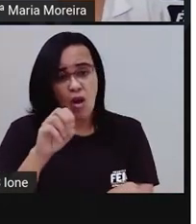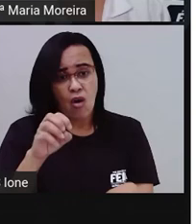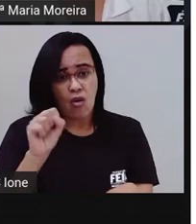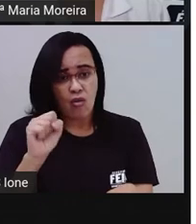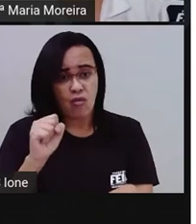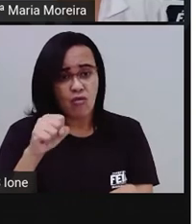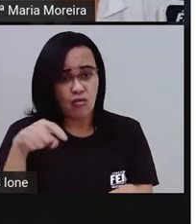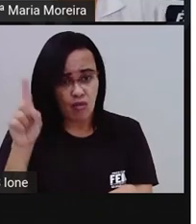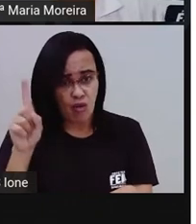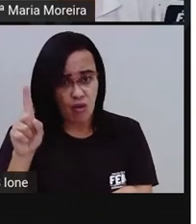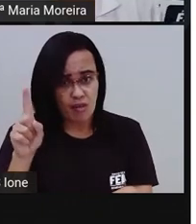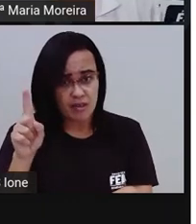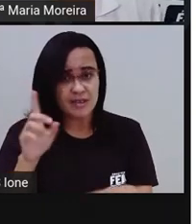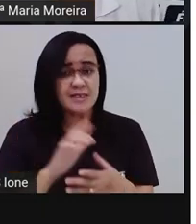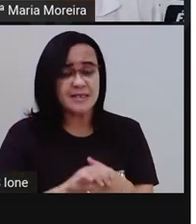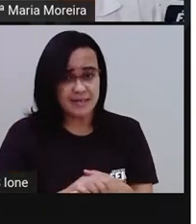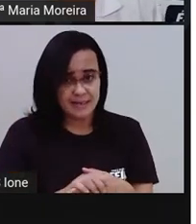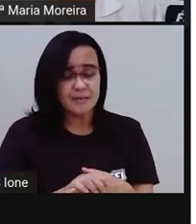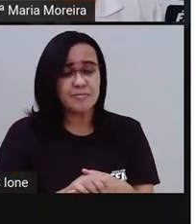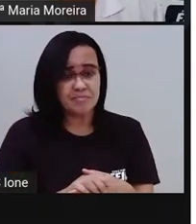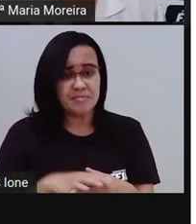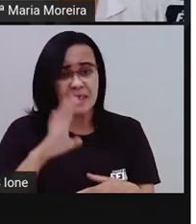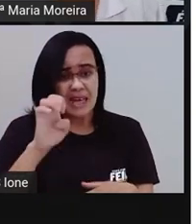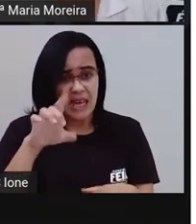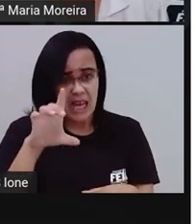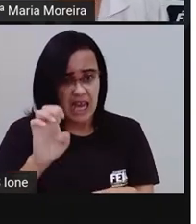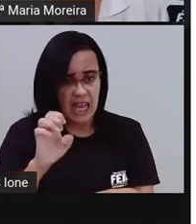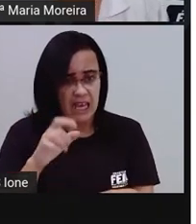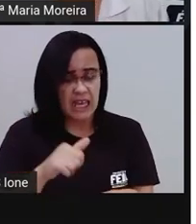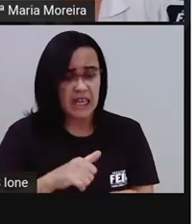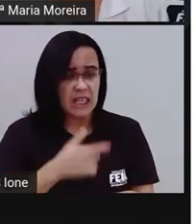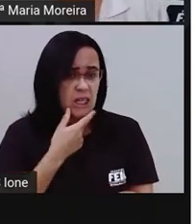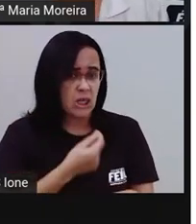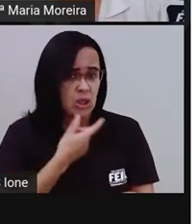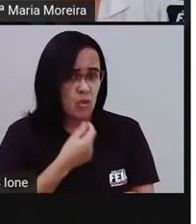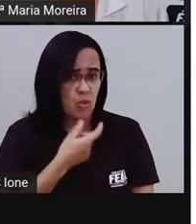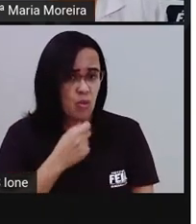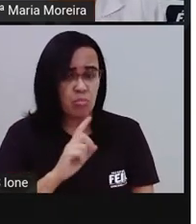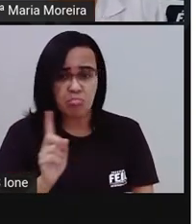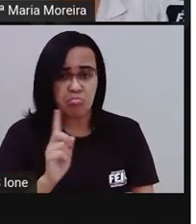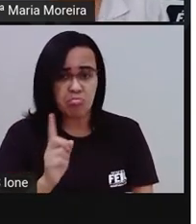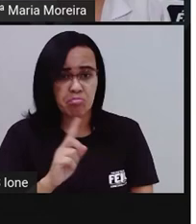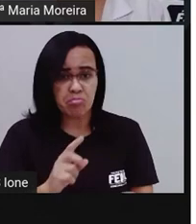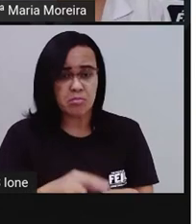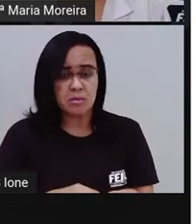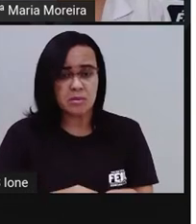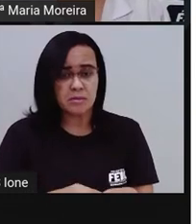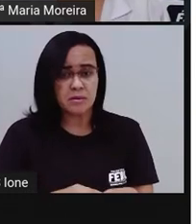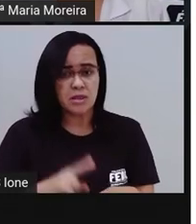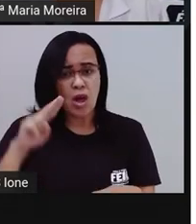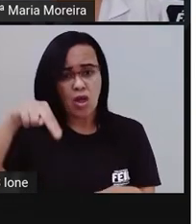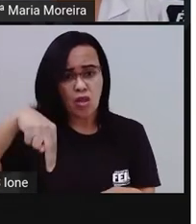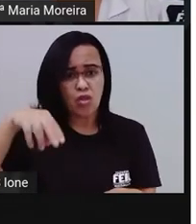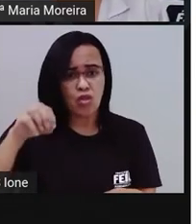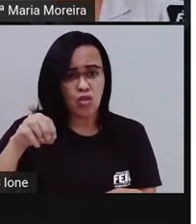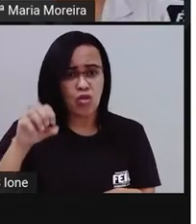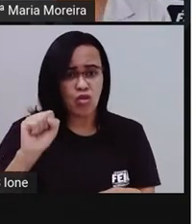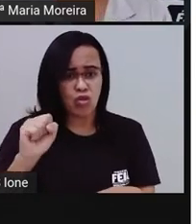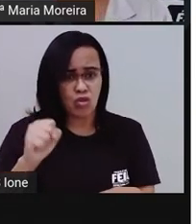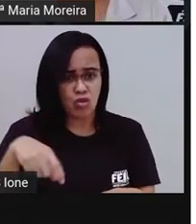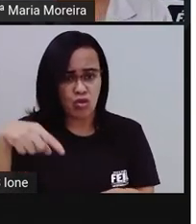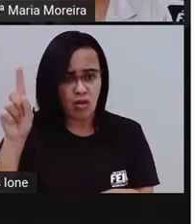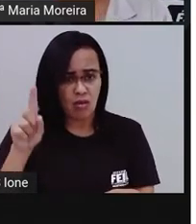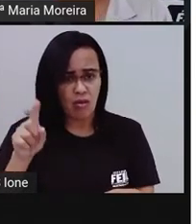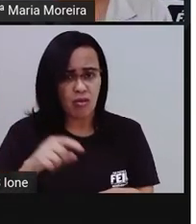disse que é o quê? Feminino. Então, já descarta-se eles aqui também. Vós partiu, pois estava cansada. Será? Ou